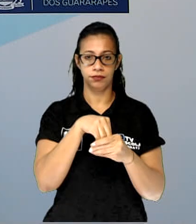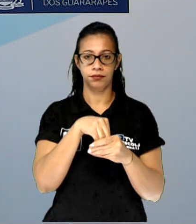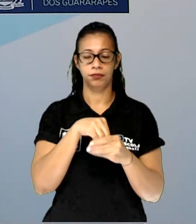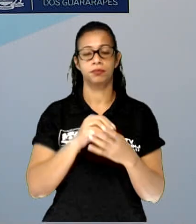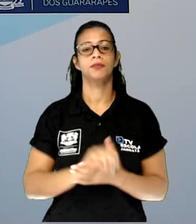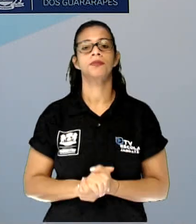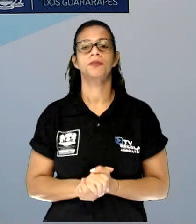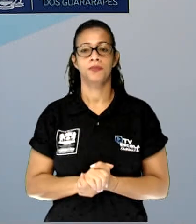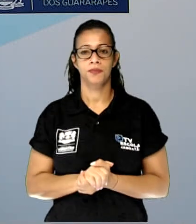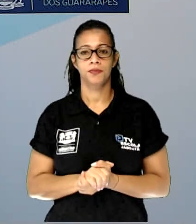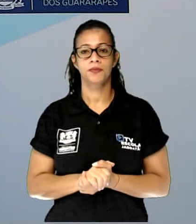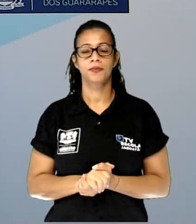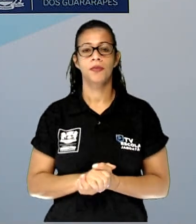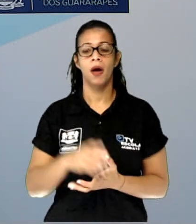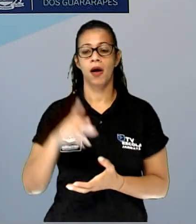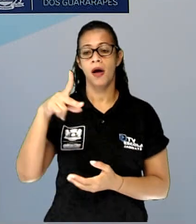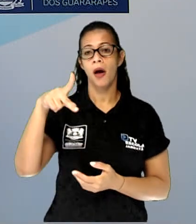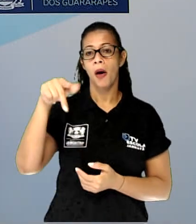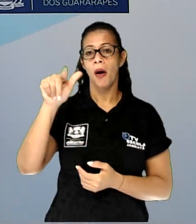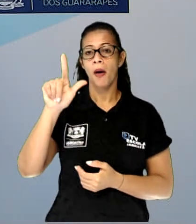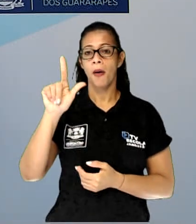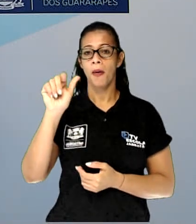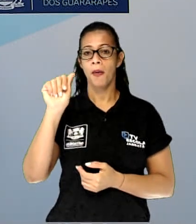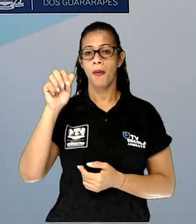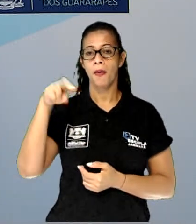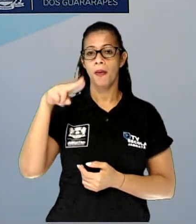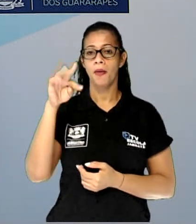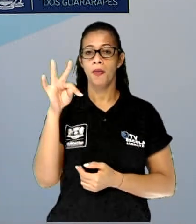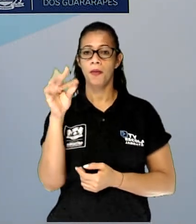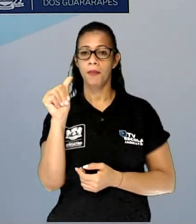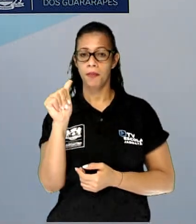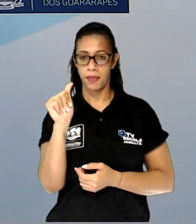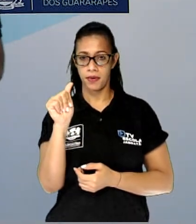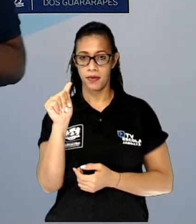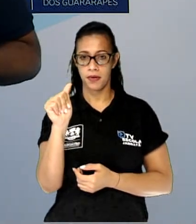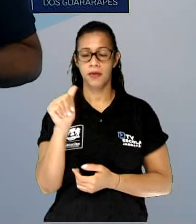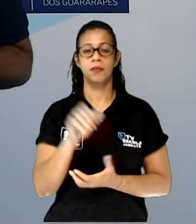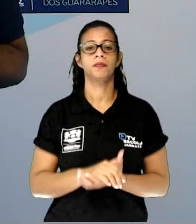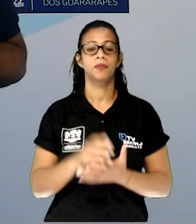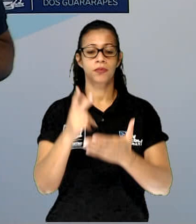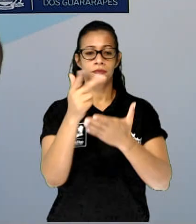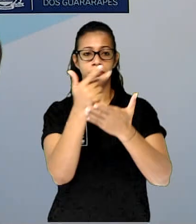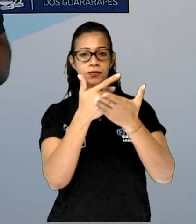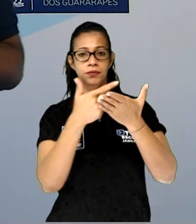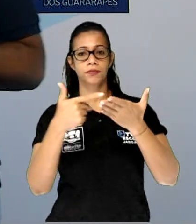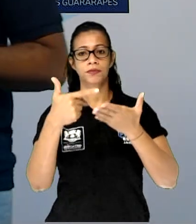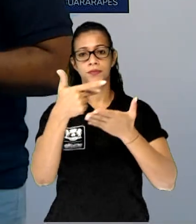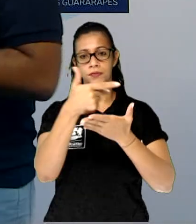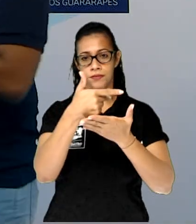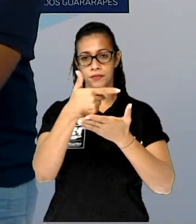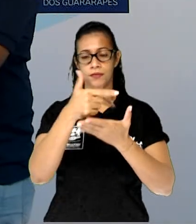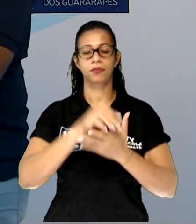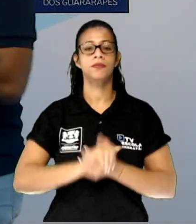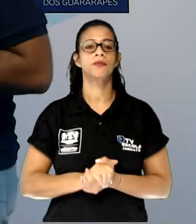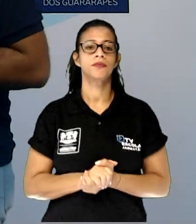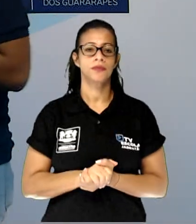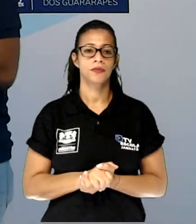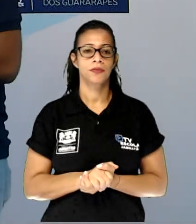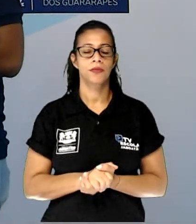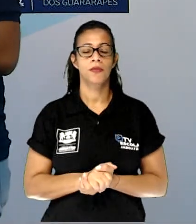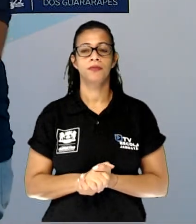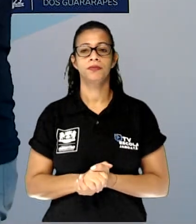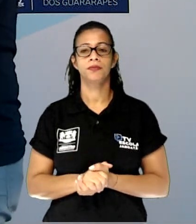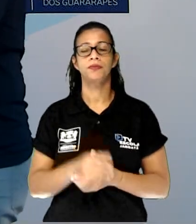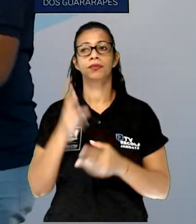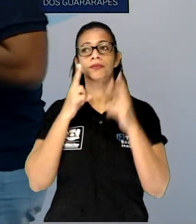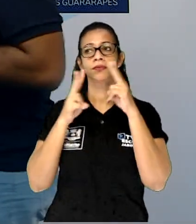geralmente representa um espaço menor, uma área menor. Então veja aí que as escalas em plantas,